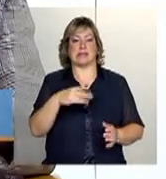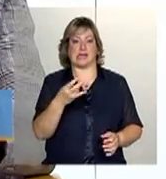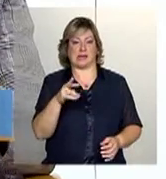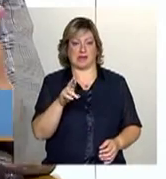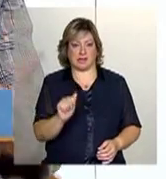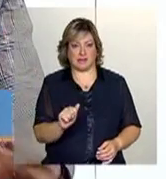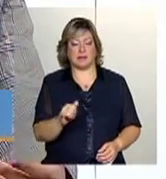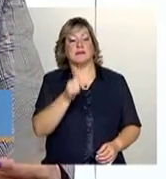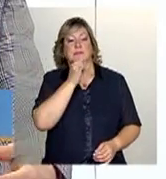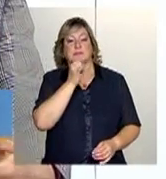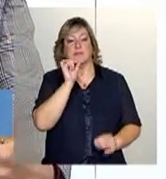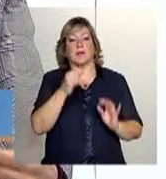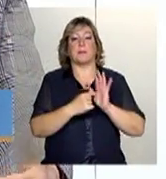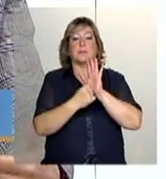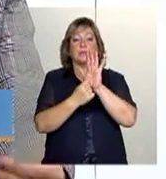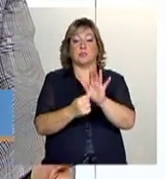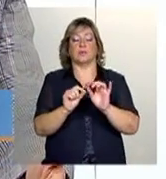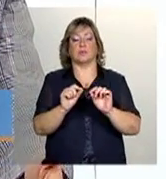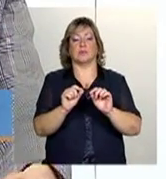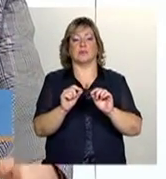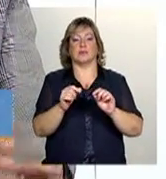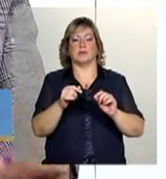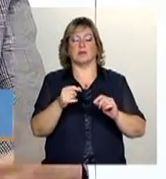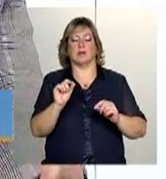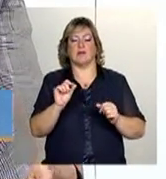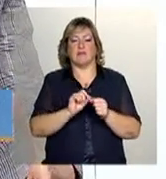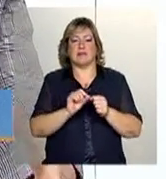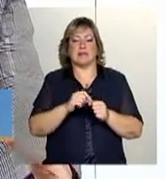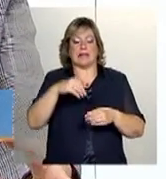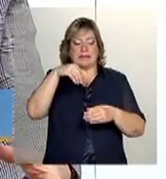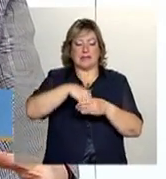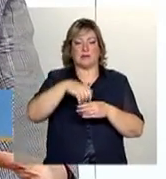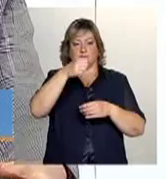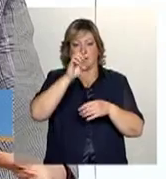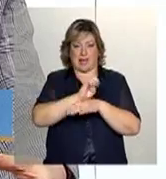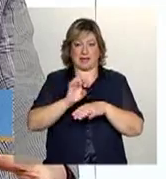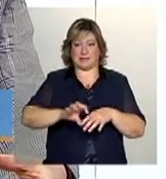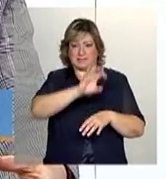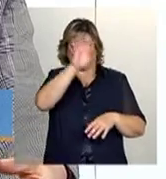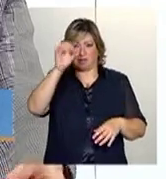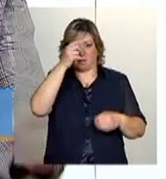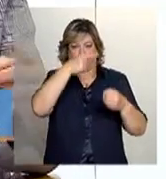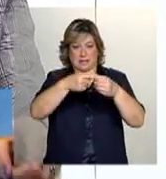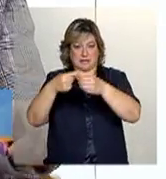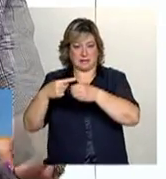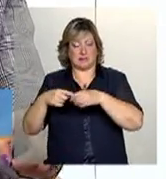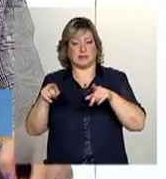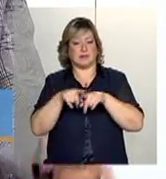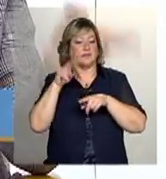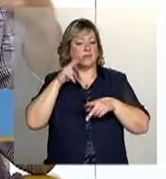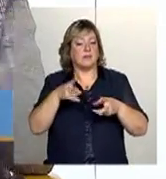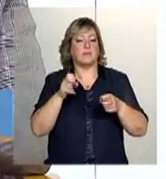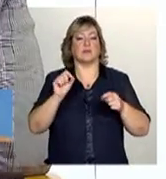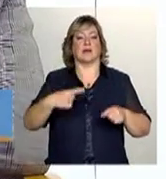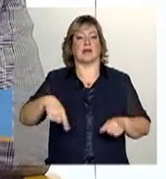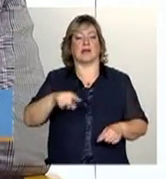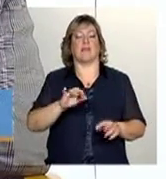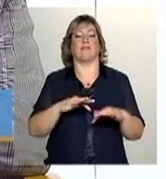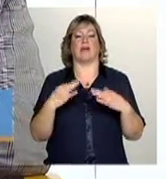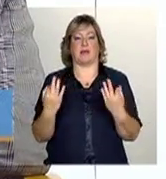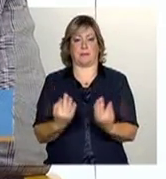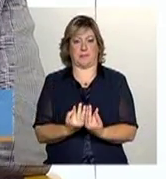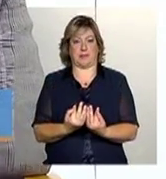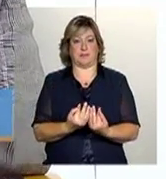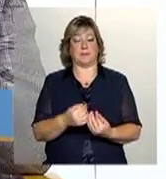permite aí orientar os estados e municípios para que eles busquem e identifiquem essas famílias. Porque a maioria das famílias estão no